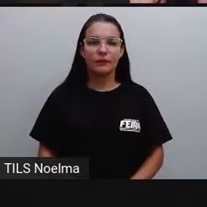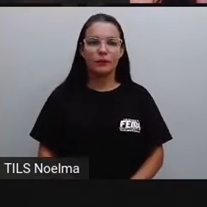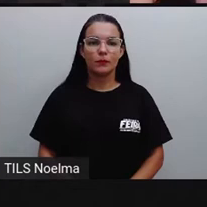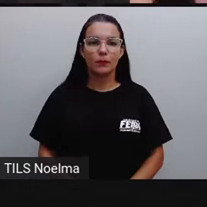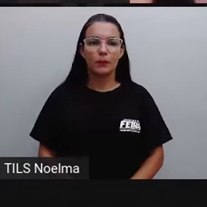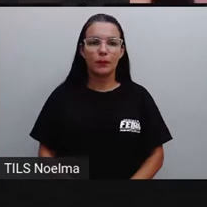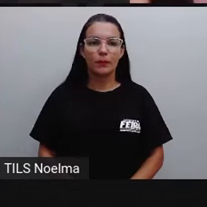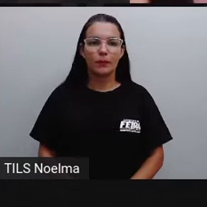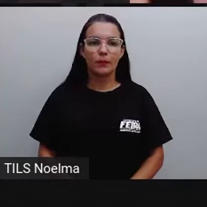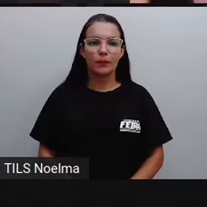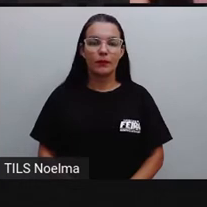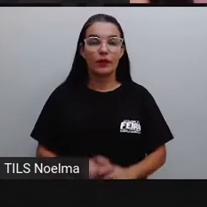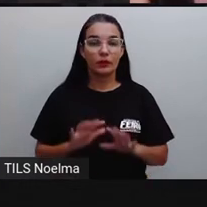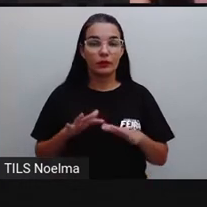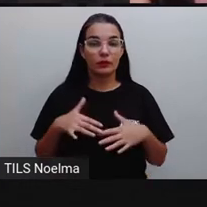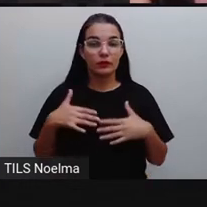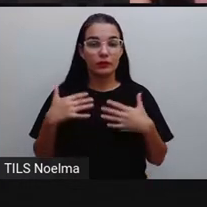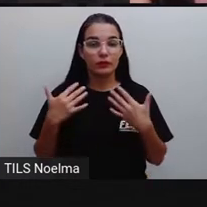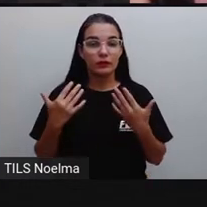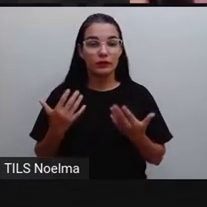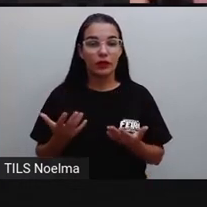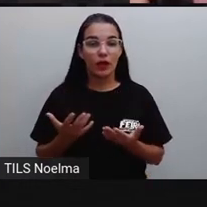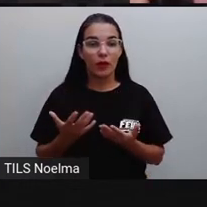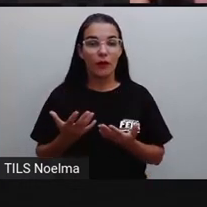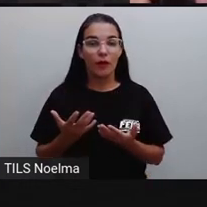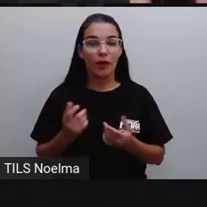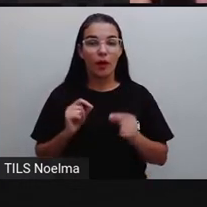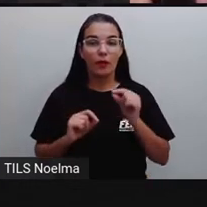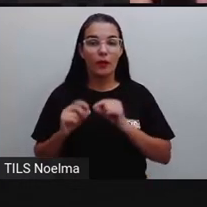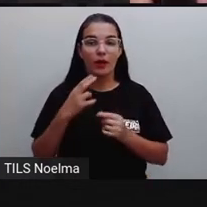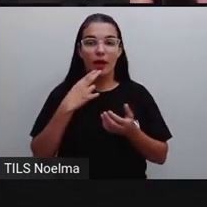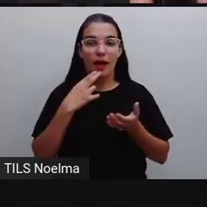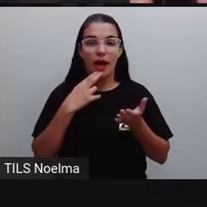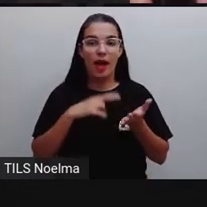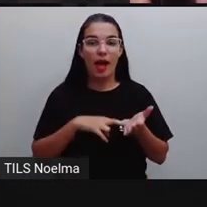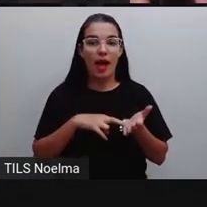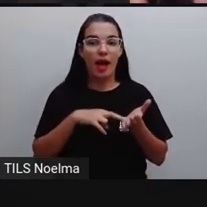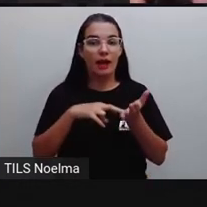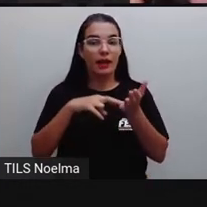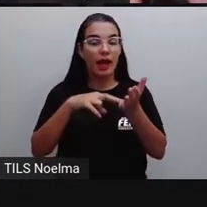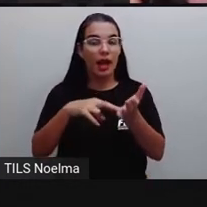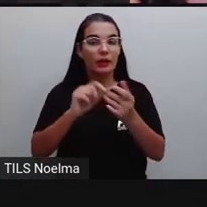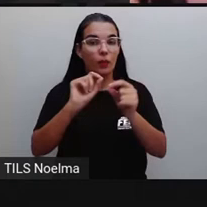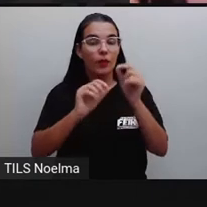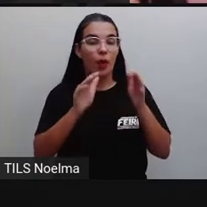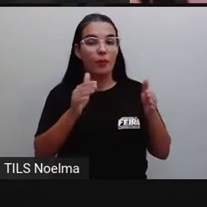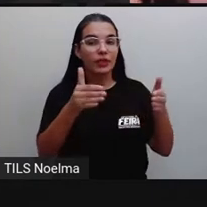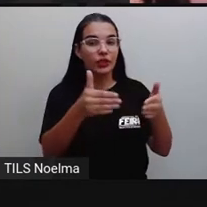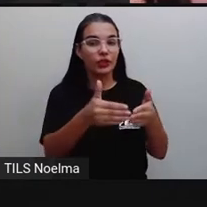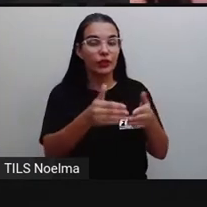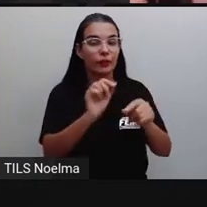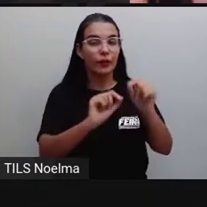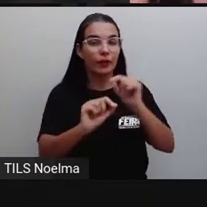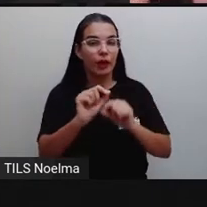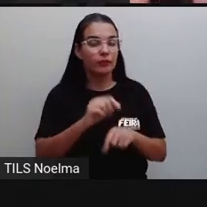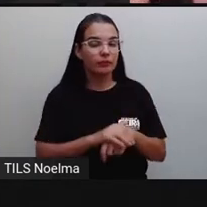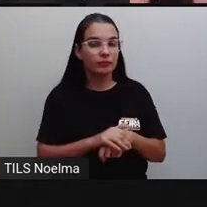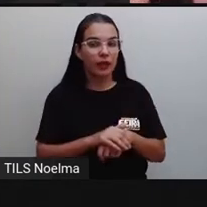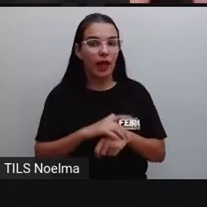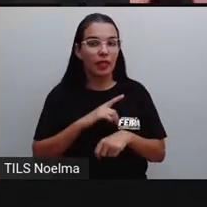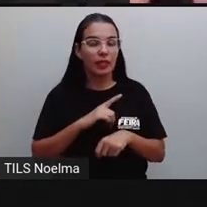E assim, gente, essa carta, o objetivo dela é justamente